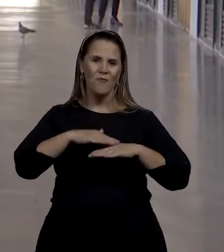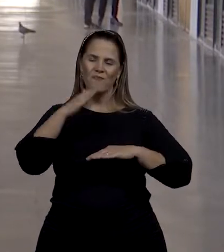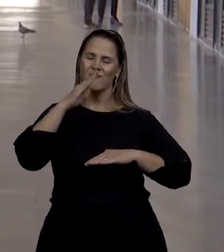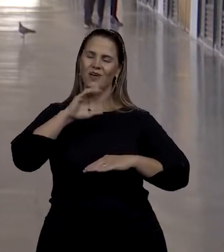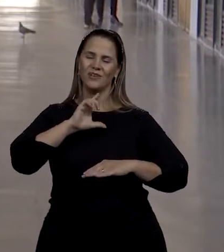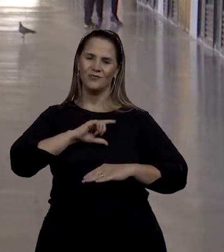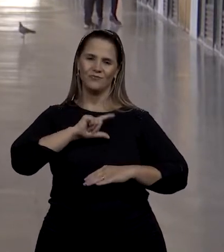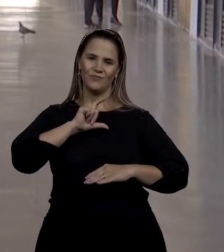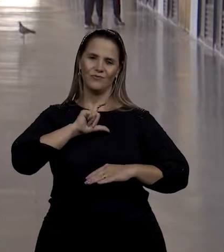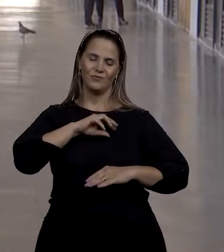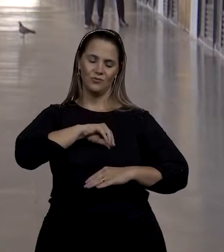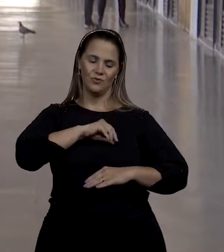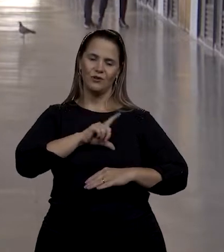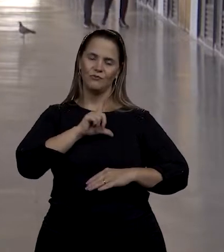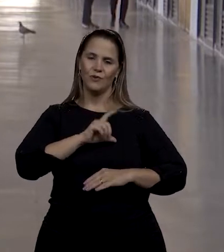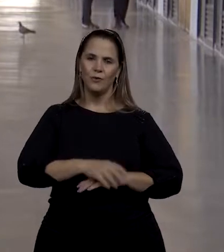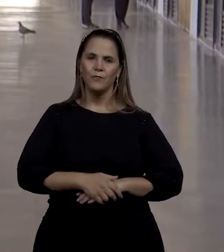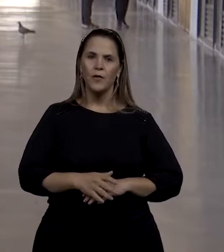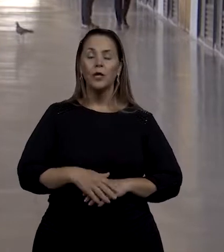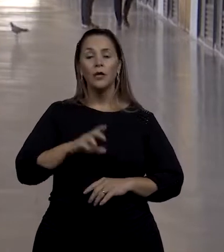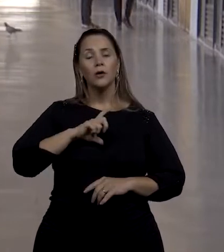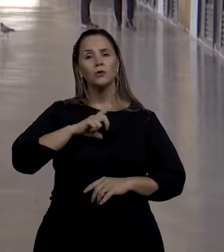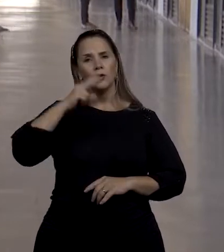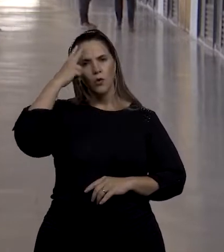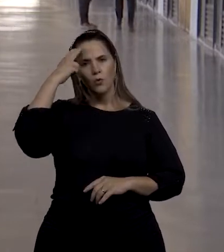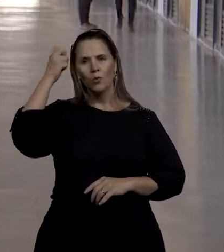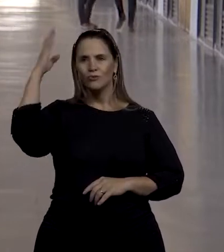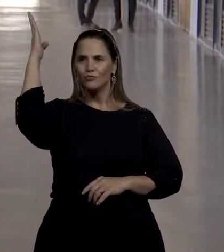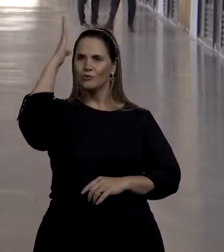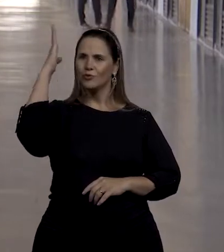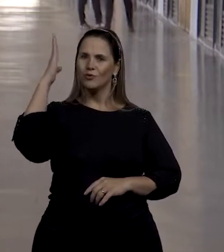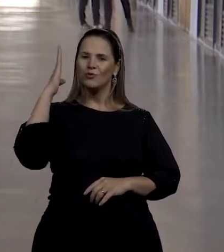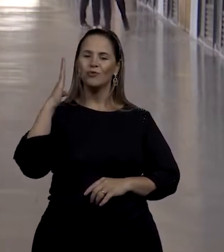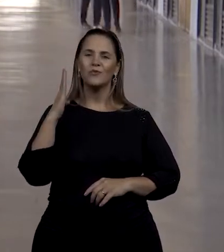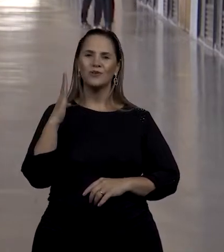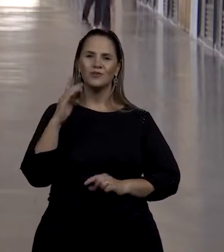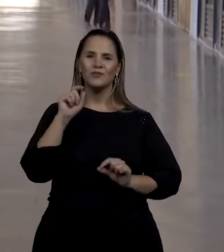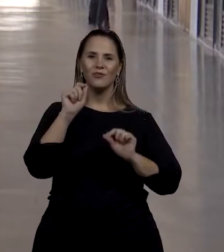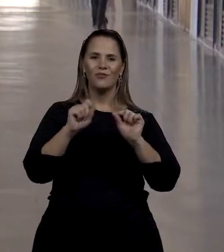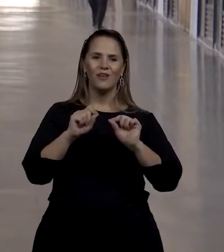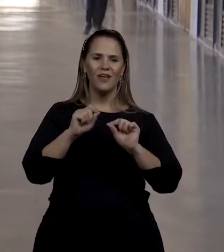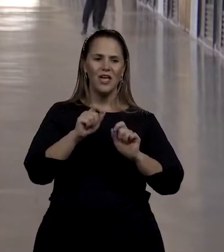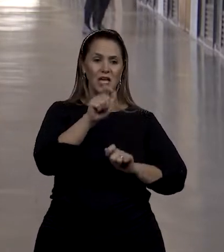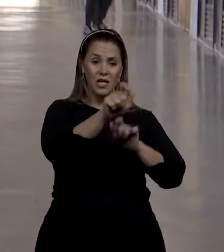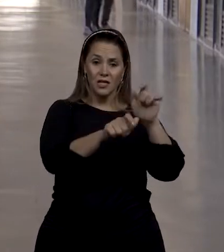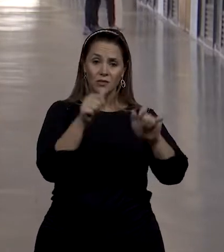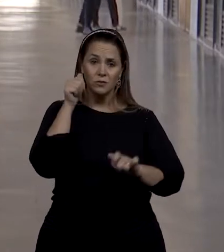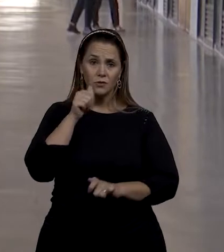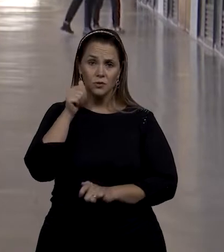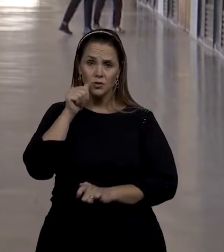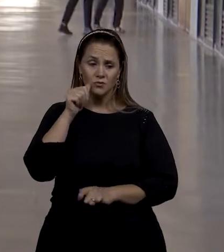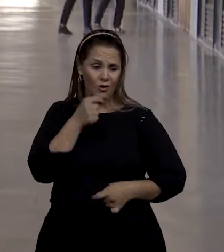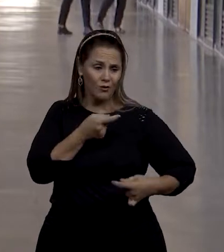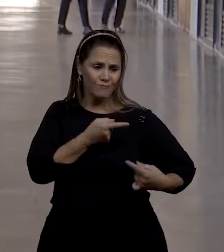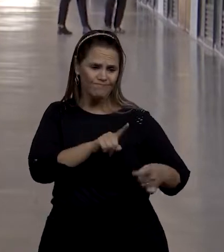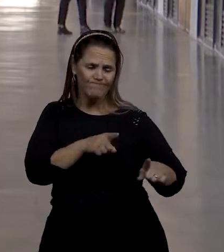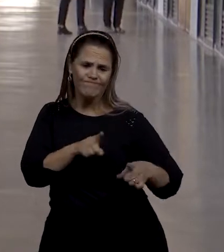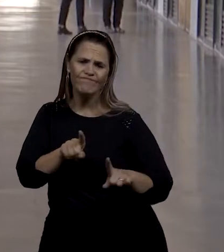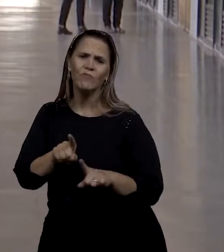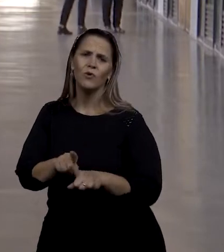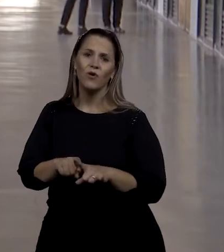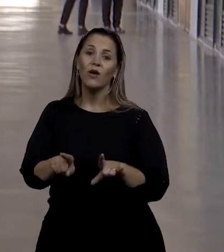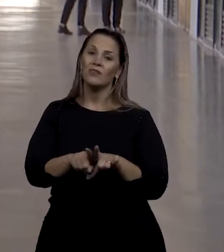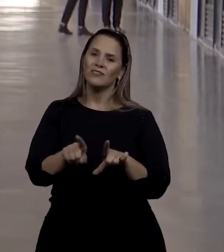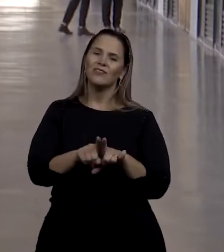educacionais. Existe uma cultura no Brasil do patriarcado que atinge todas as mulheres, mas sobretudo as mulheres com